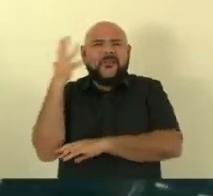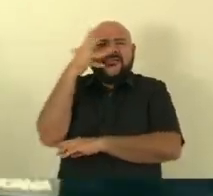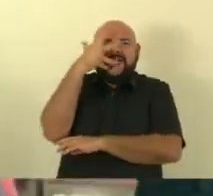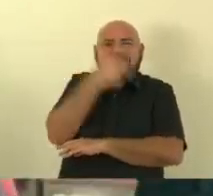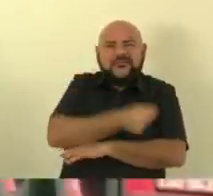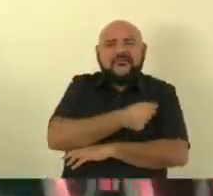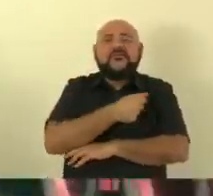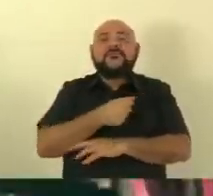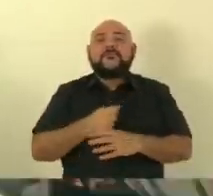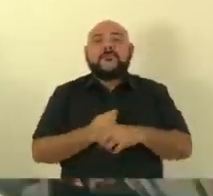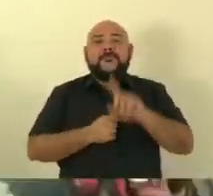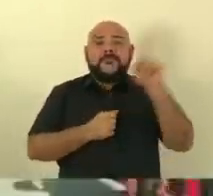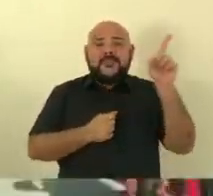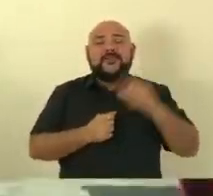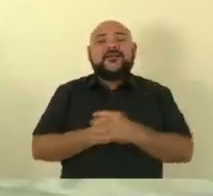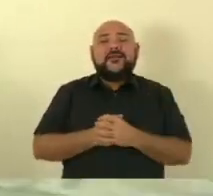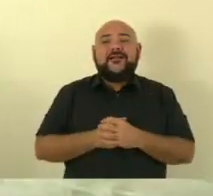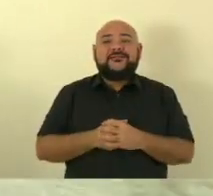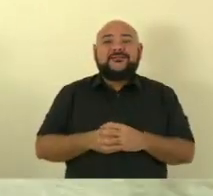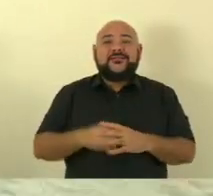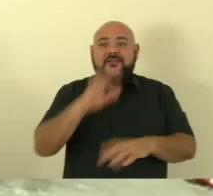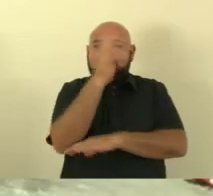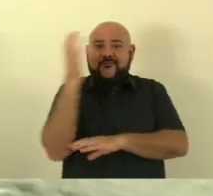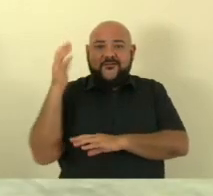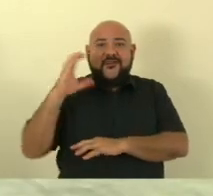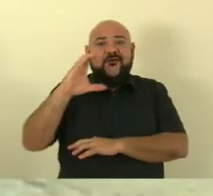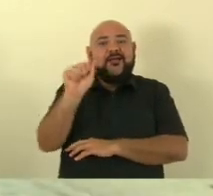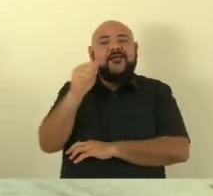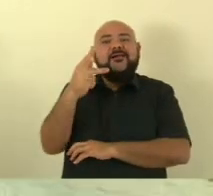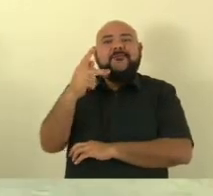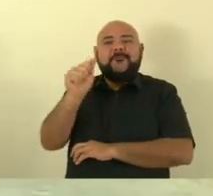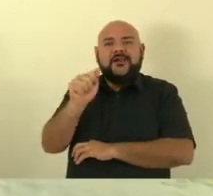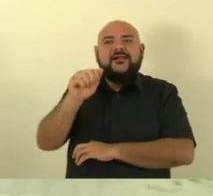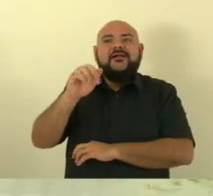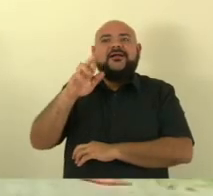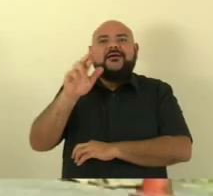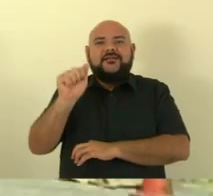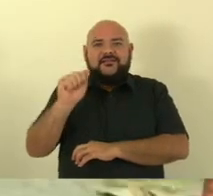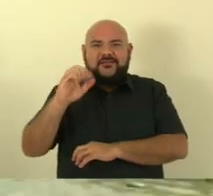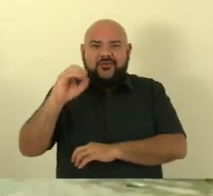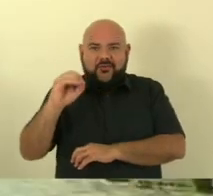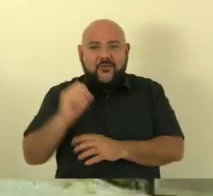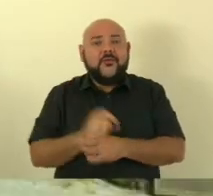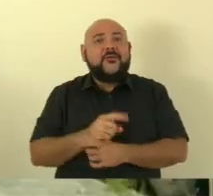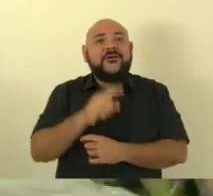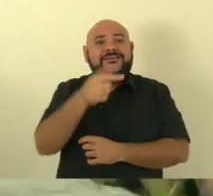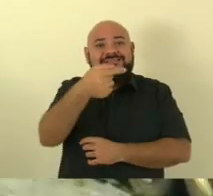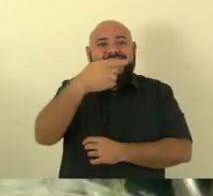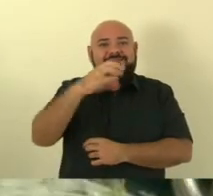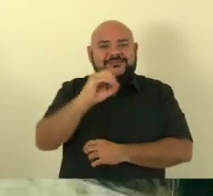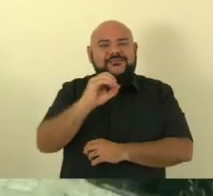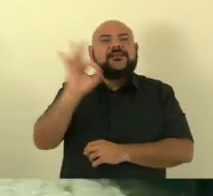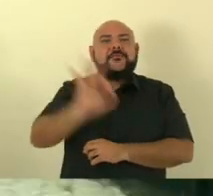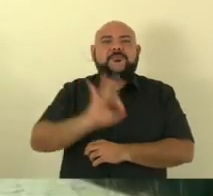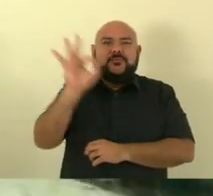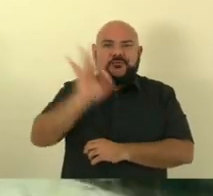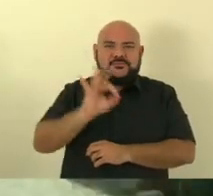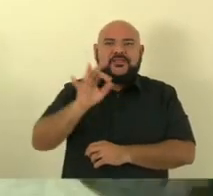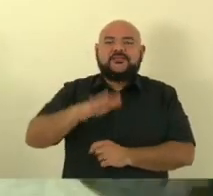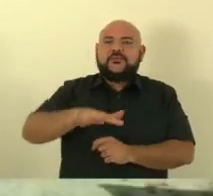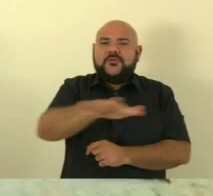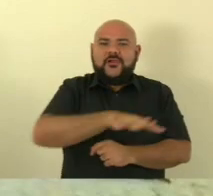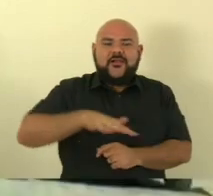que fica localizada na divisa do Estado de Minas Gerais com o Espírito Santo, 70% do espaço